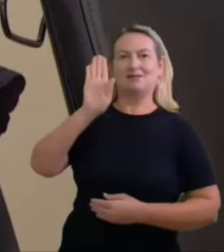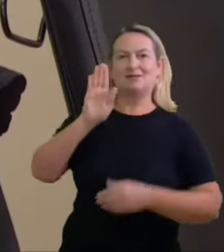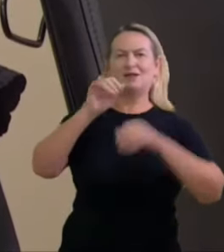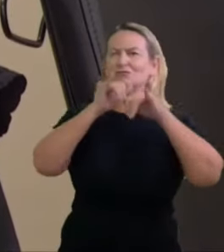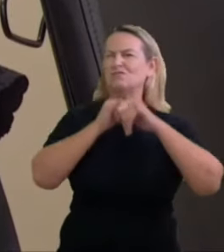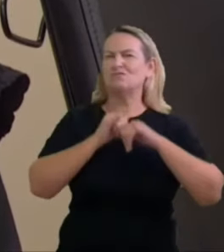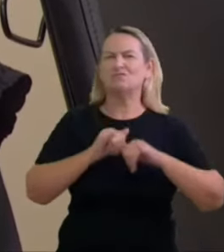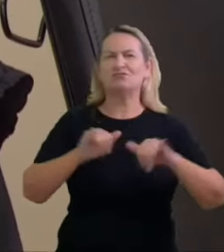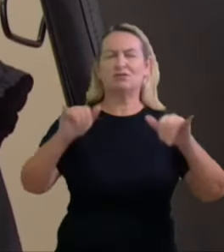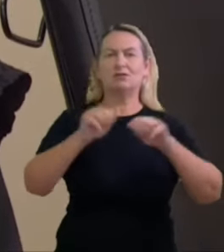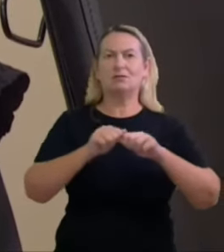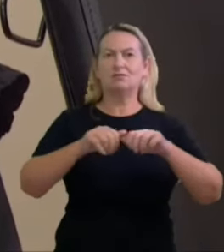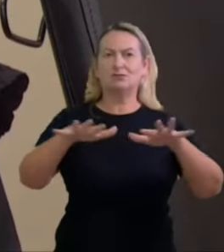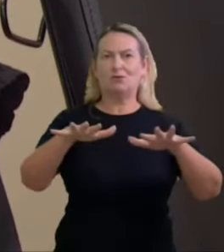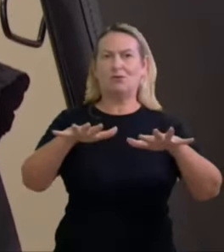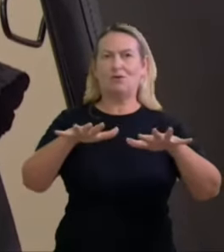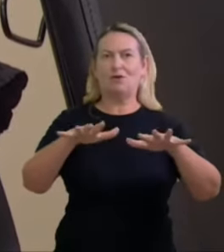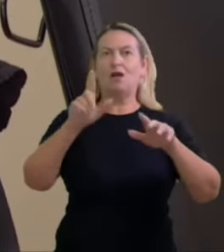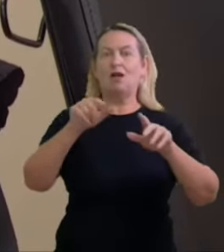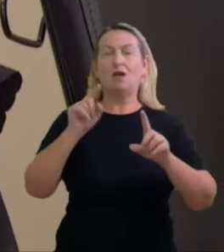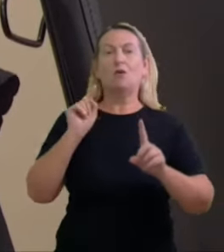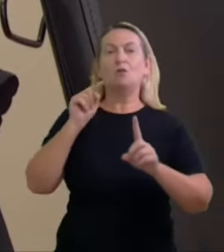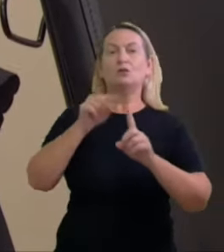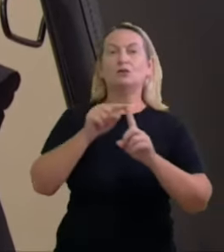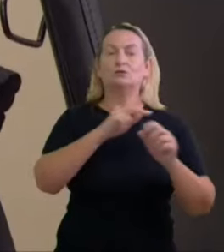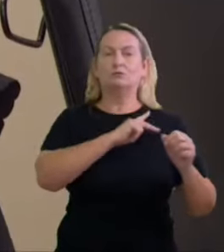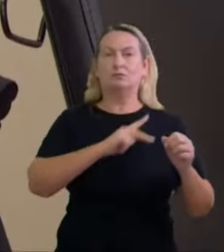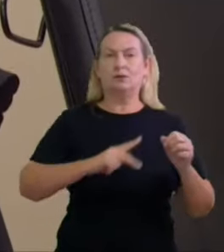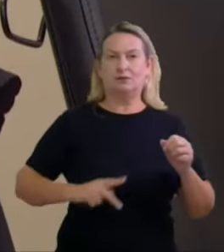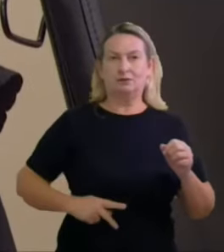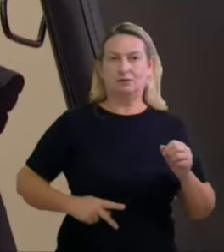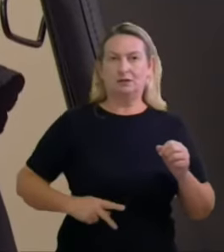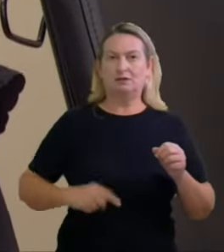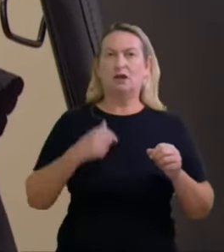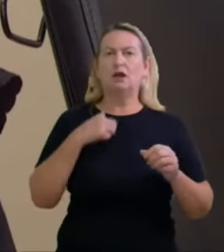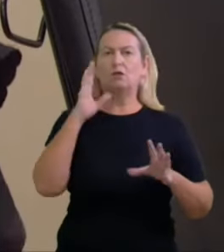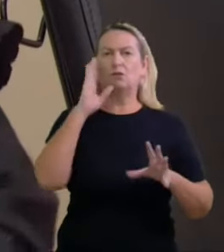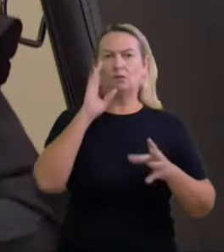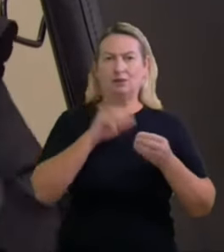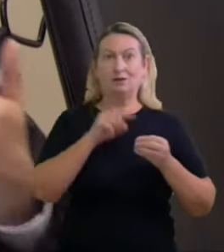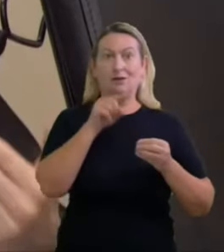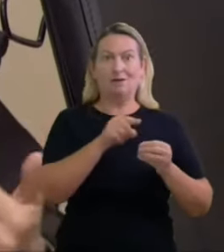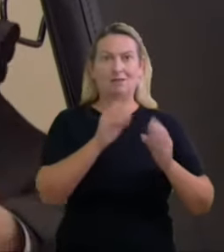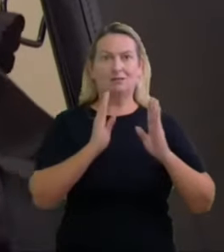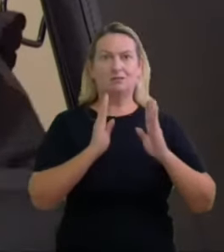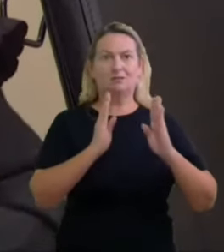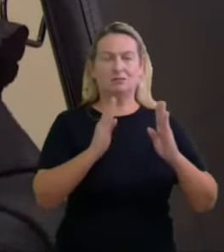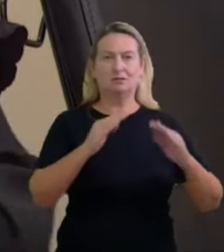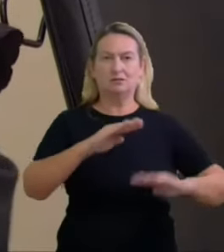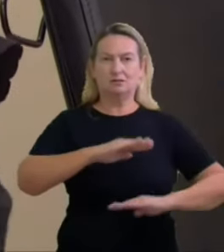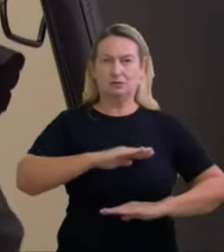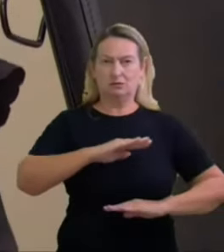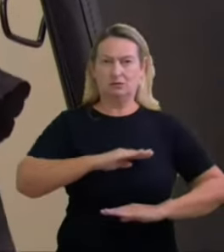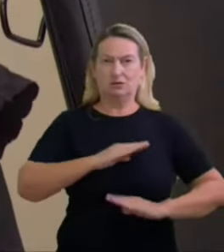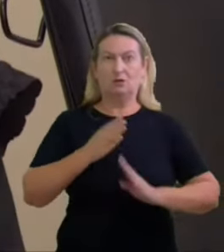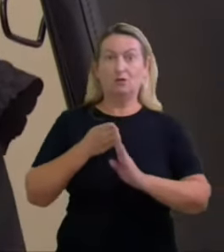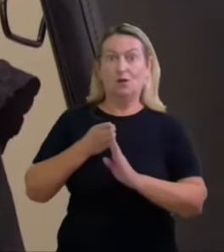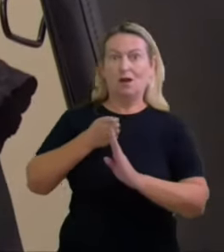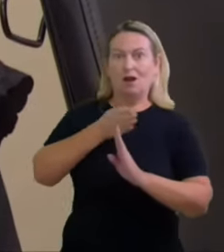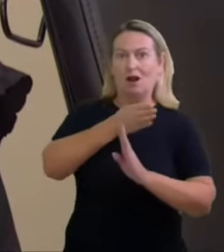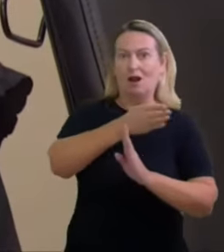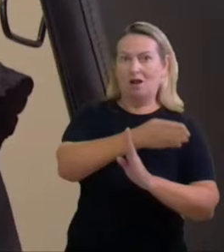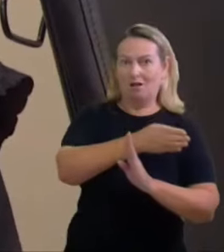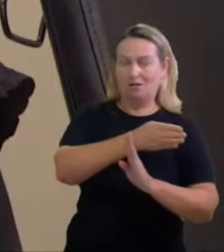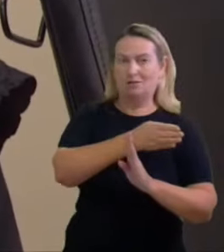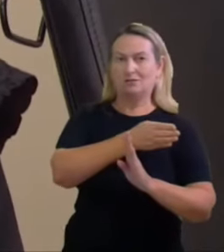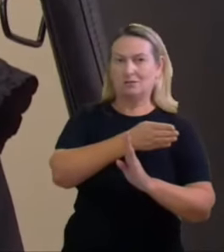da pré-candidatura dele à presidência eu entendo que nessa situação aqui mesmo tendo sido antes da pré-candidatura dele